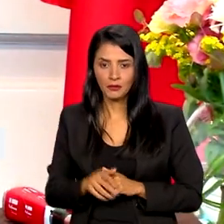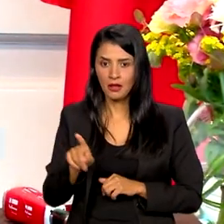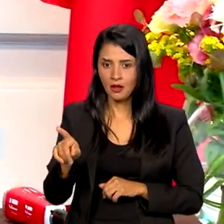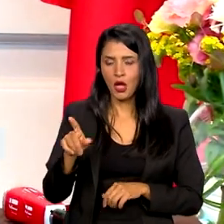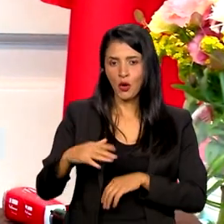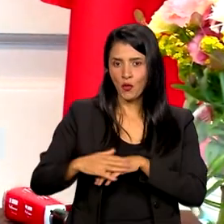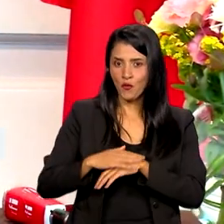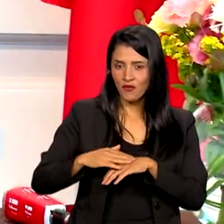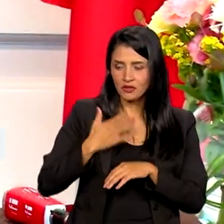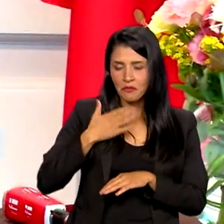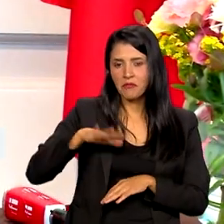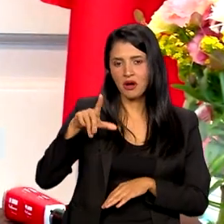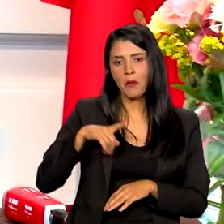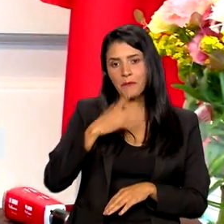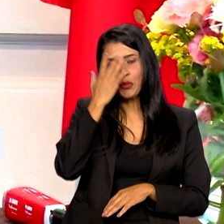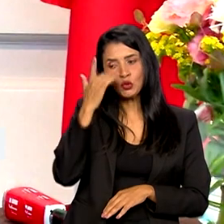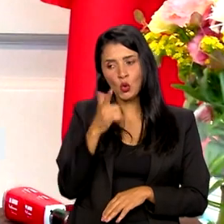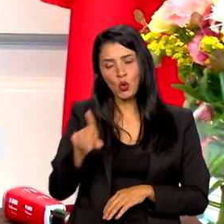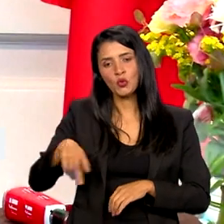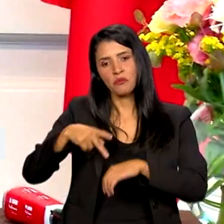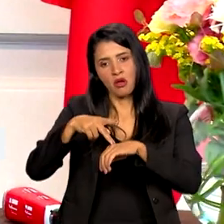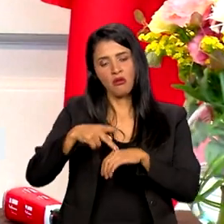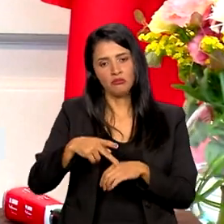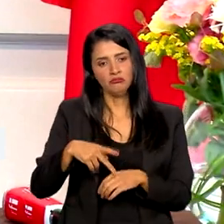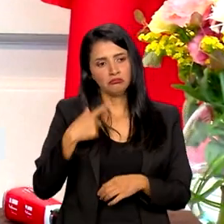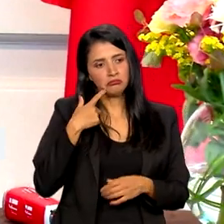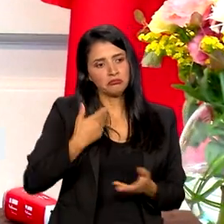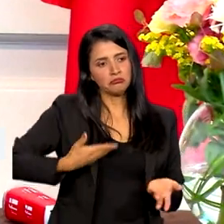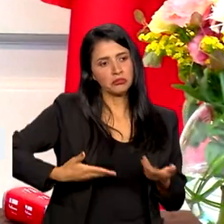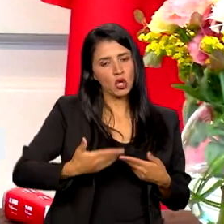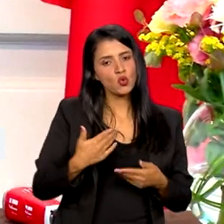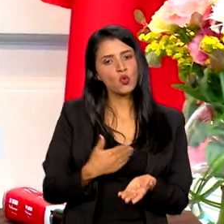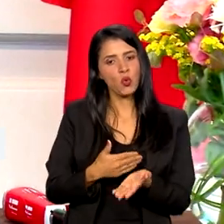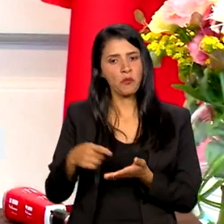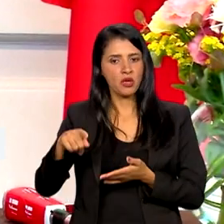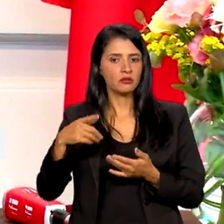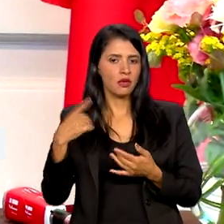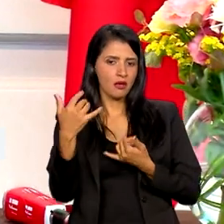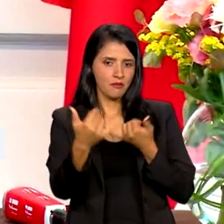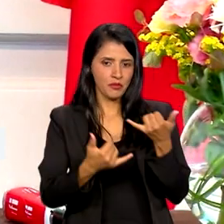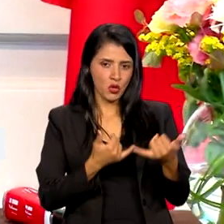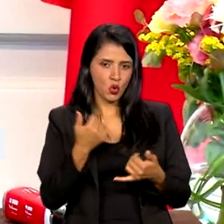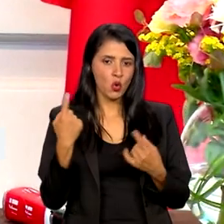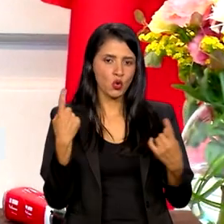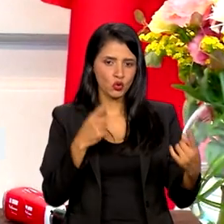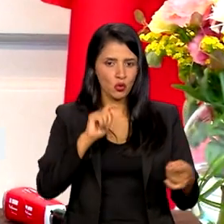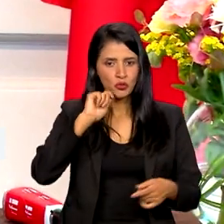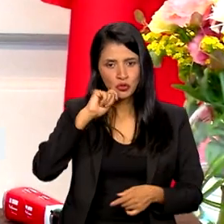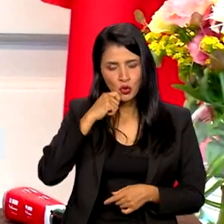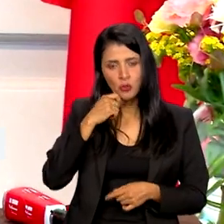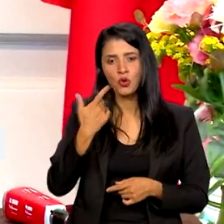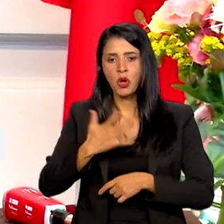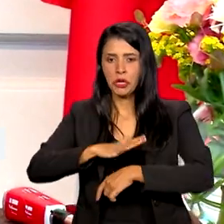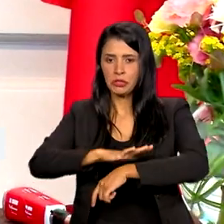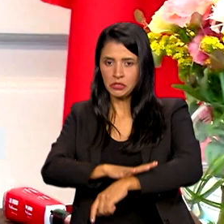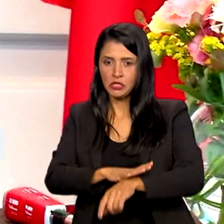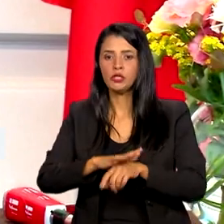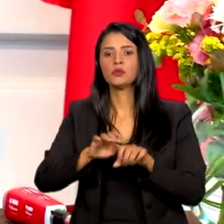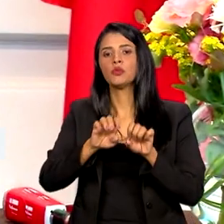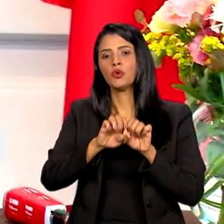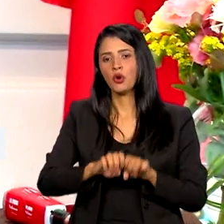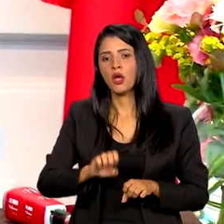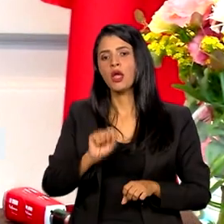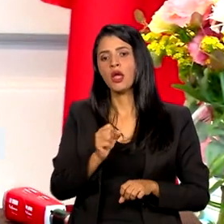pessoa de um outro país reconhecendo que no início ela fez uma brincadeira com Silvia sobre o racismo estrutural ou não, e a gente começou a